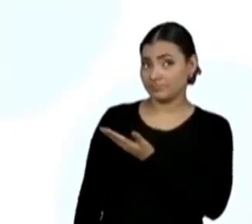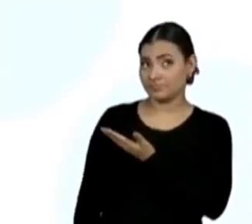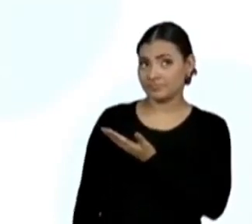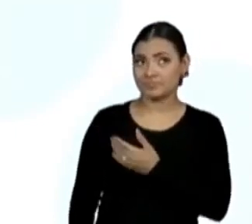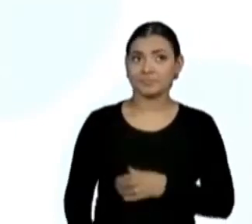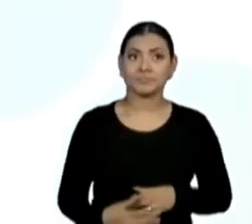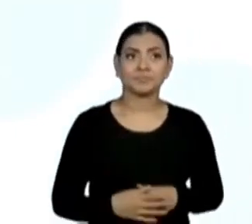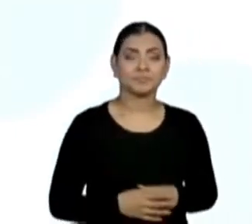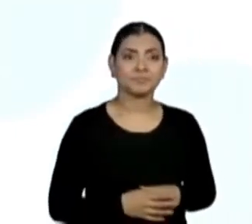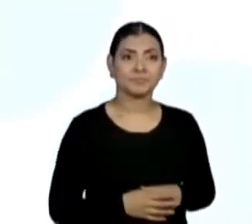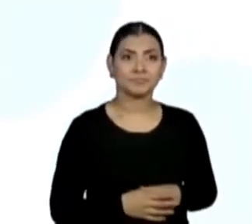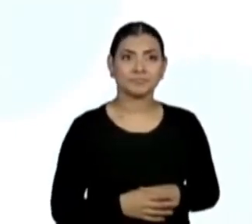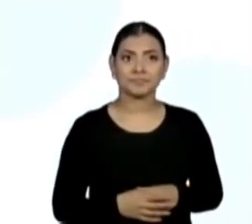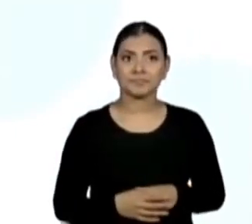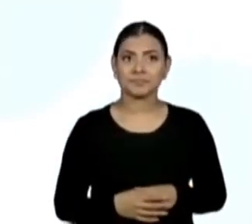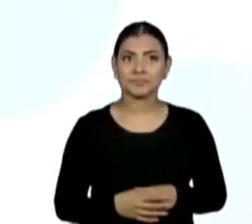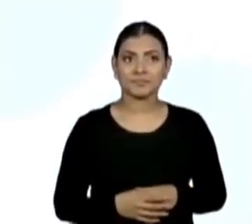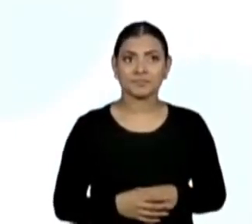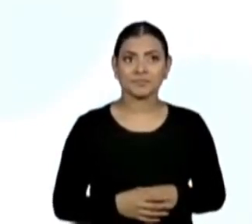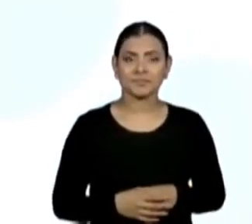a base é aqui,